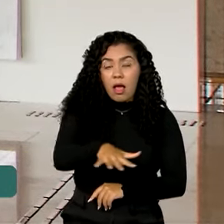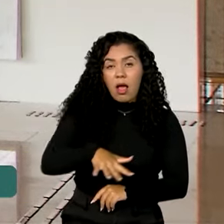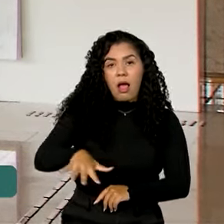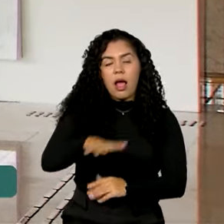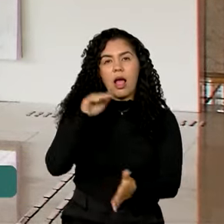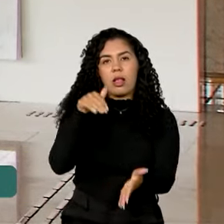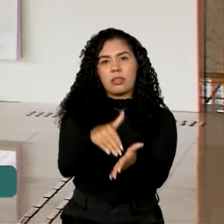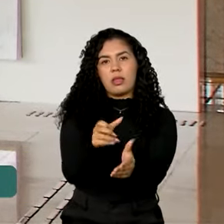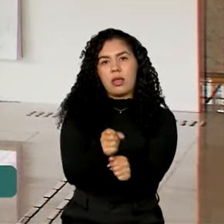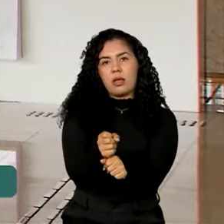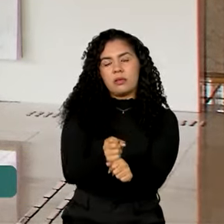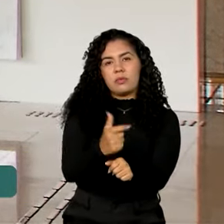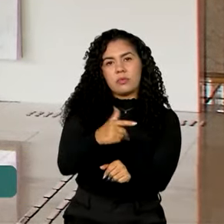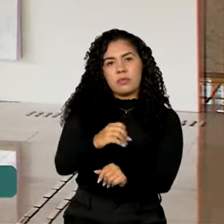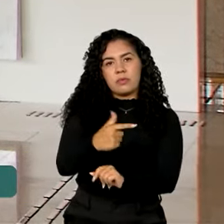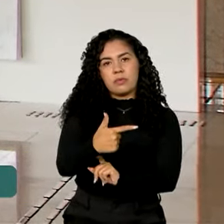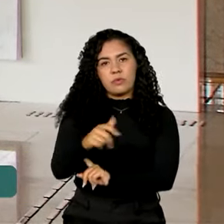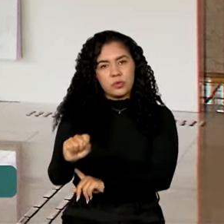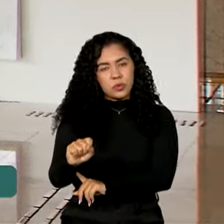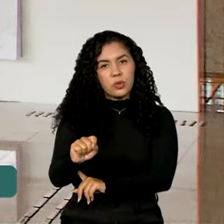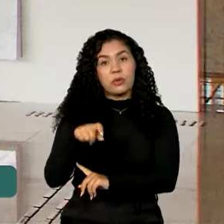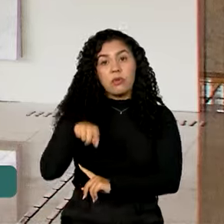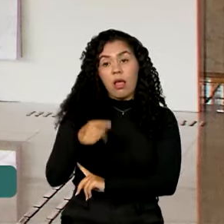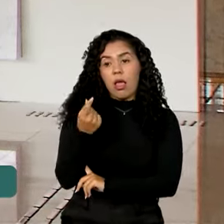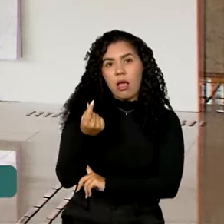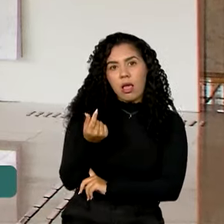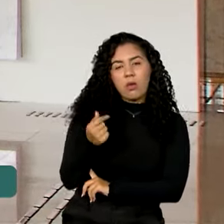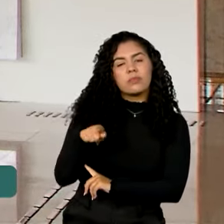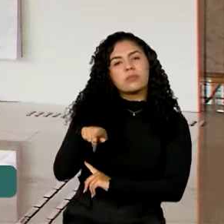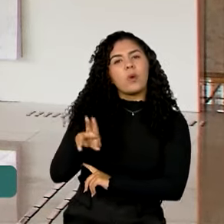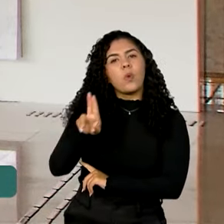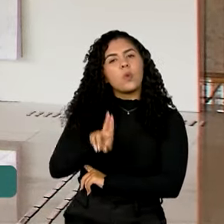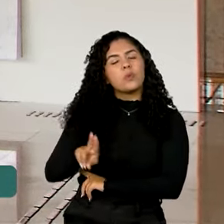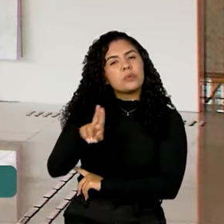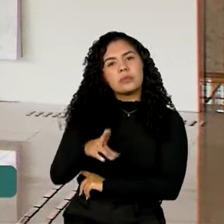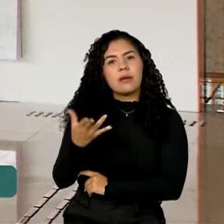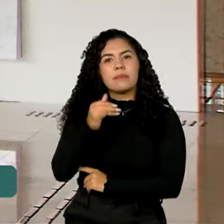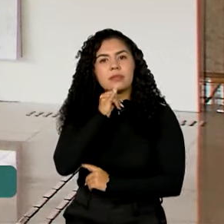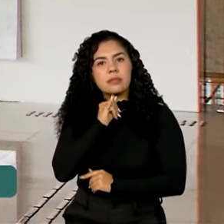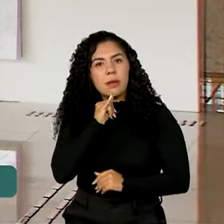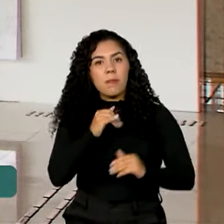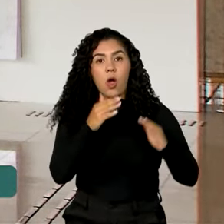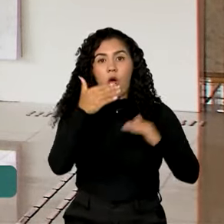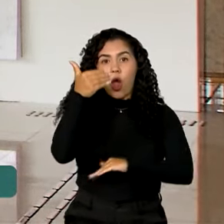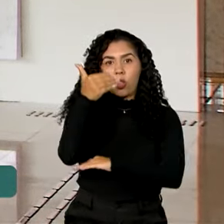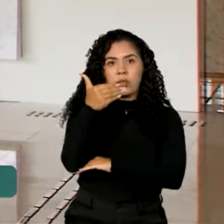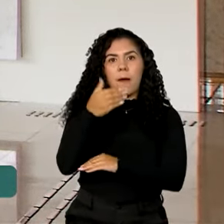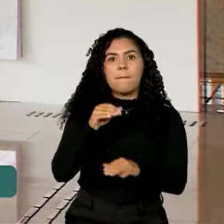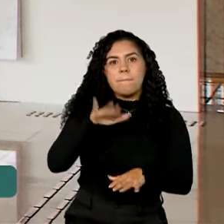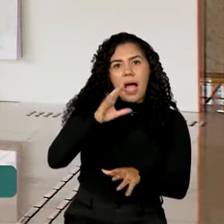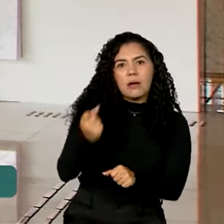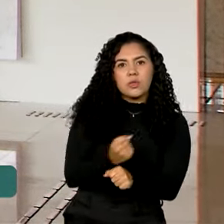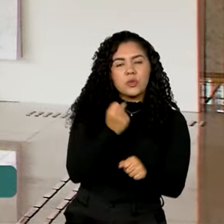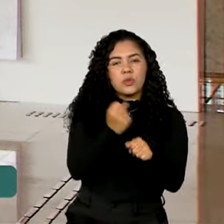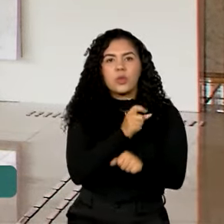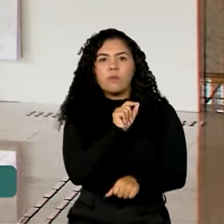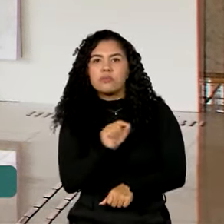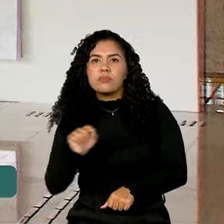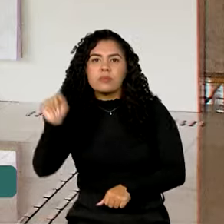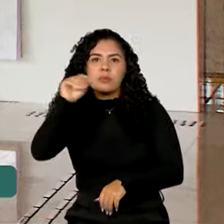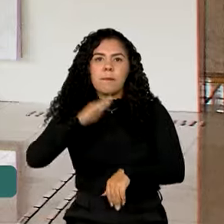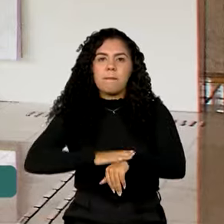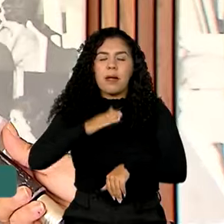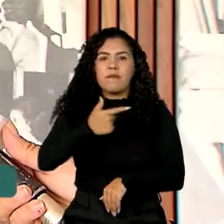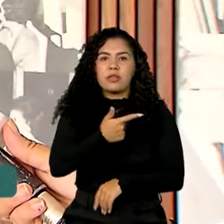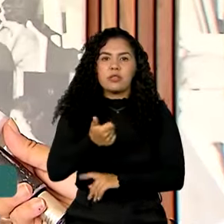até 2028. Recursos que serão utilizados, por exemplo, para a expansão de hotéis, com mais de 21 mil novos